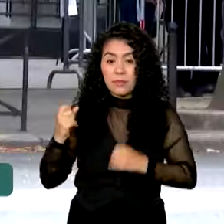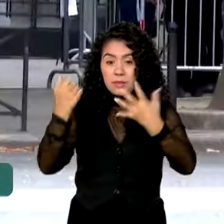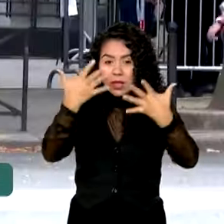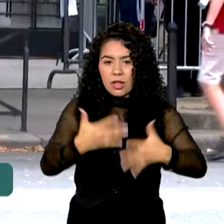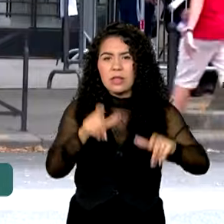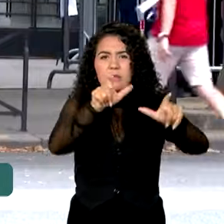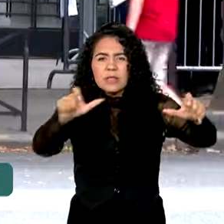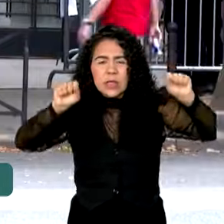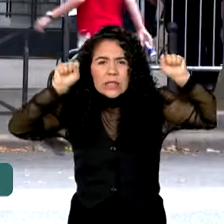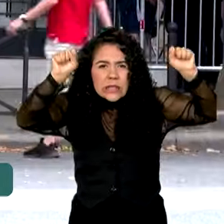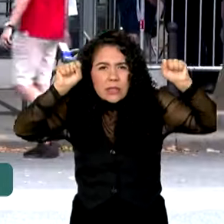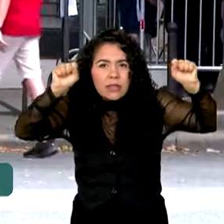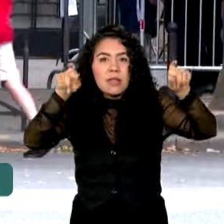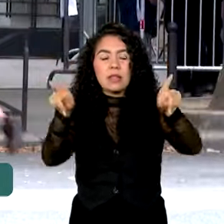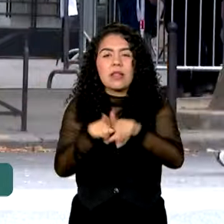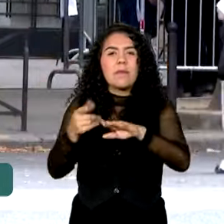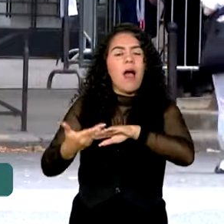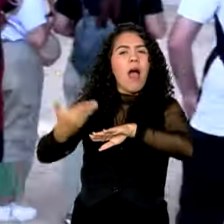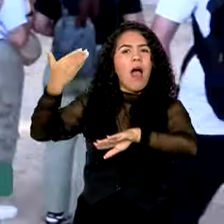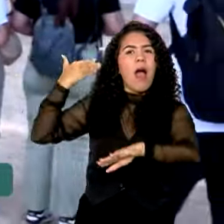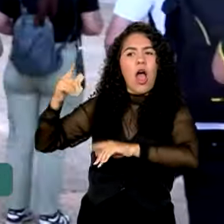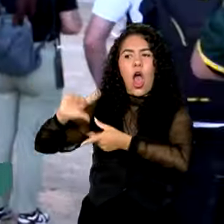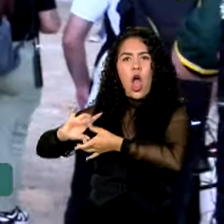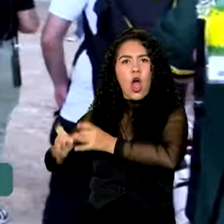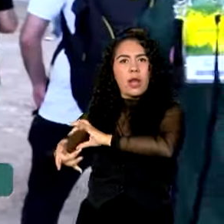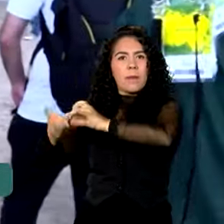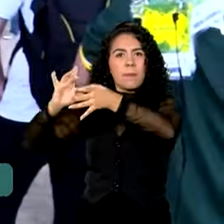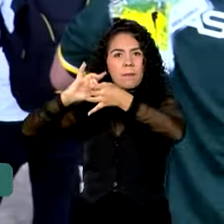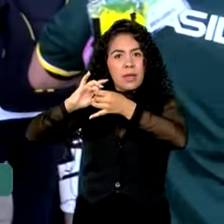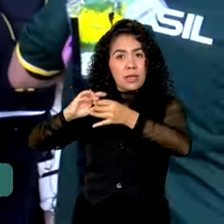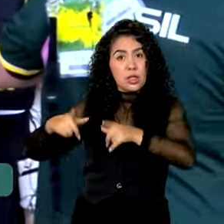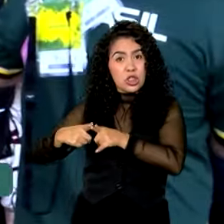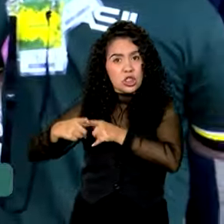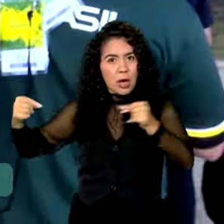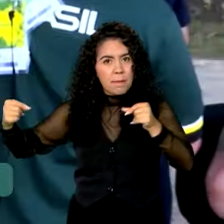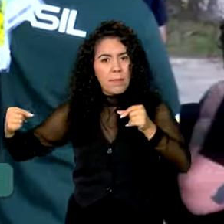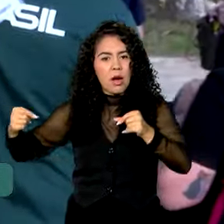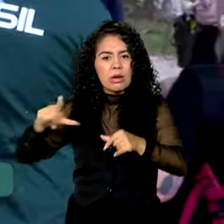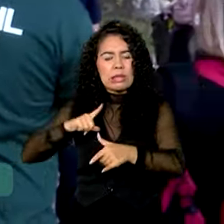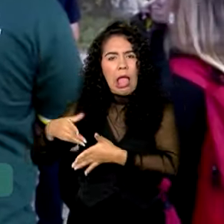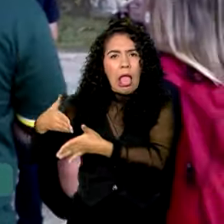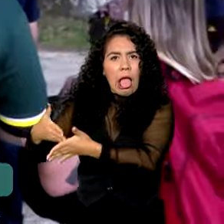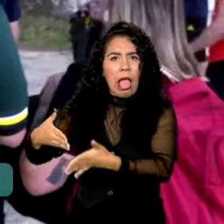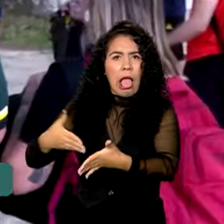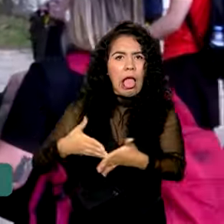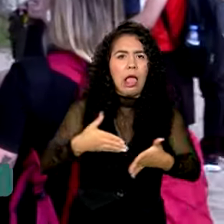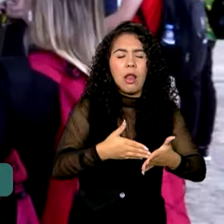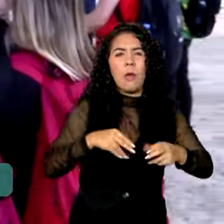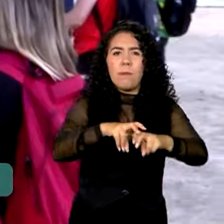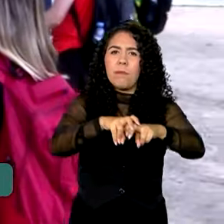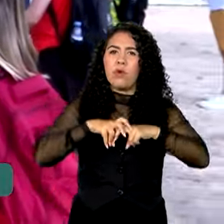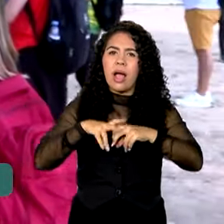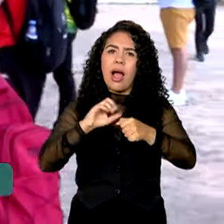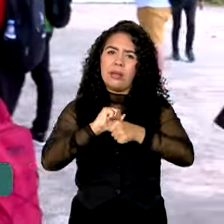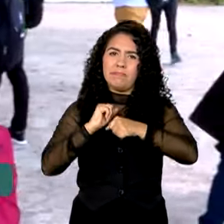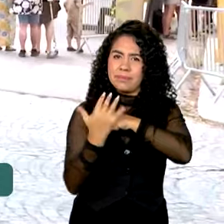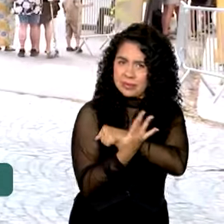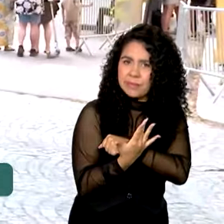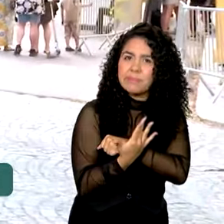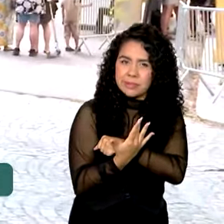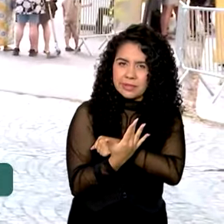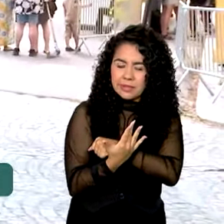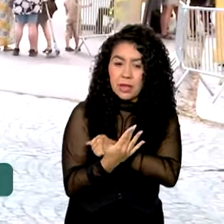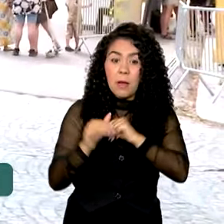depois das Olimpíadas de Tóquio 2020, que tiveram uma série de restrições por causa da pandemia de Covid-19.